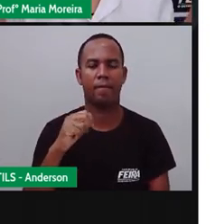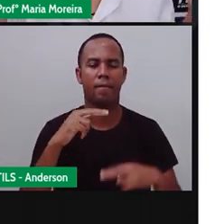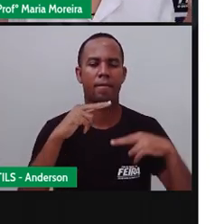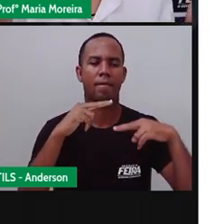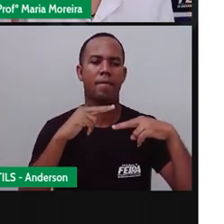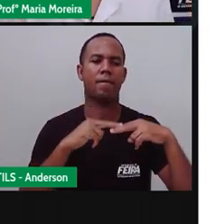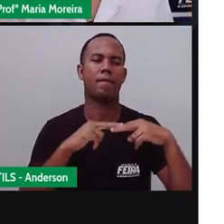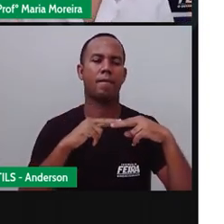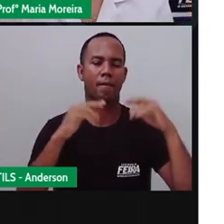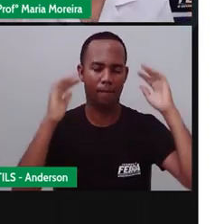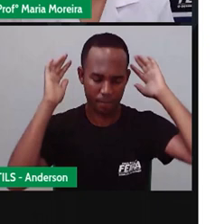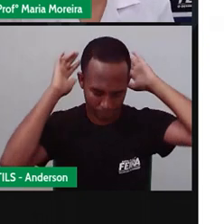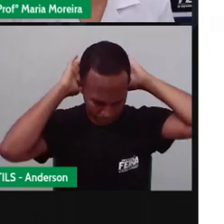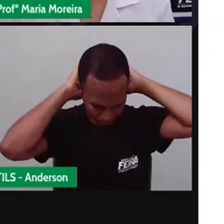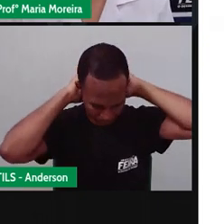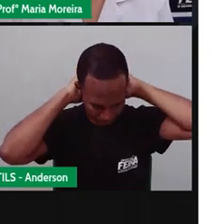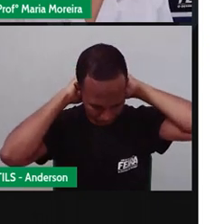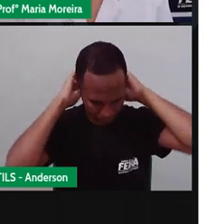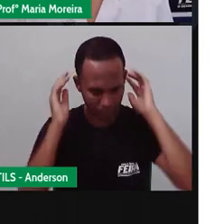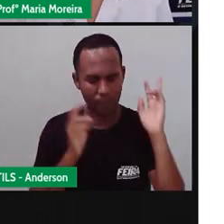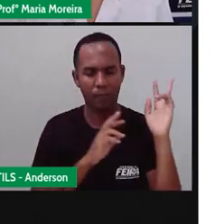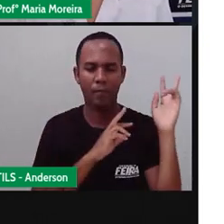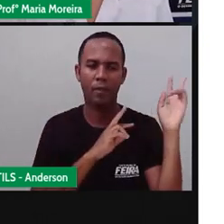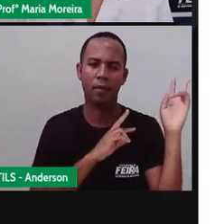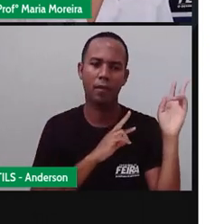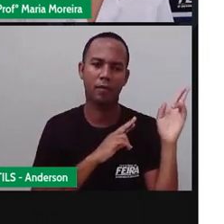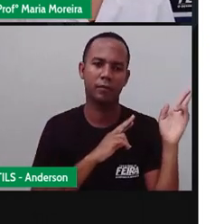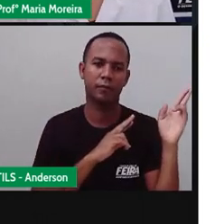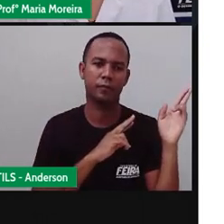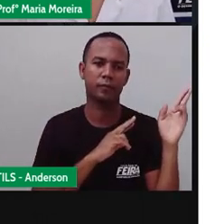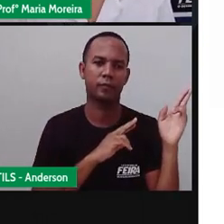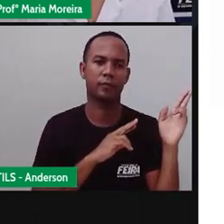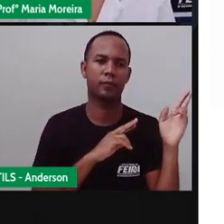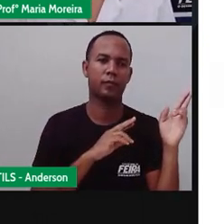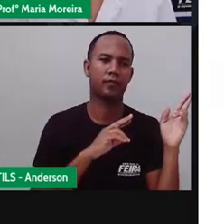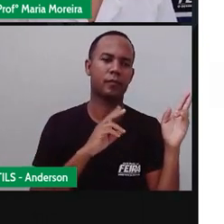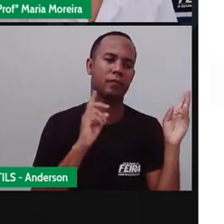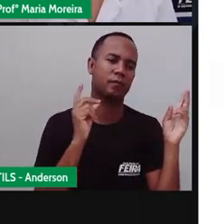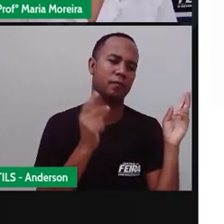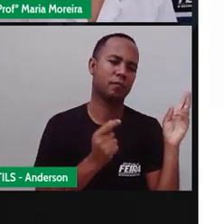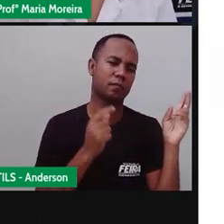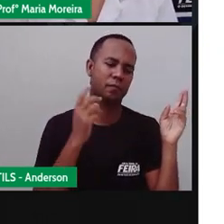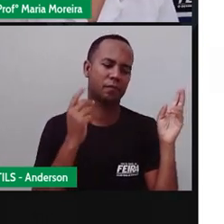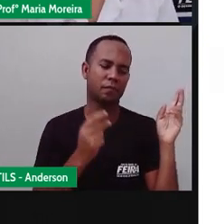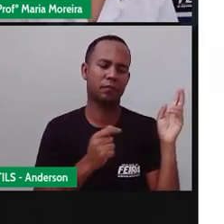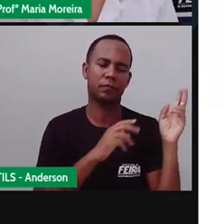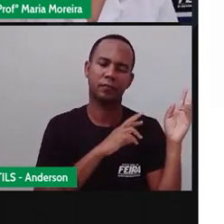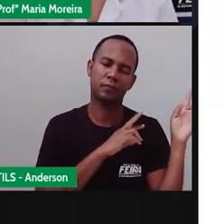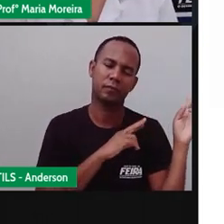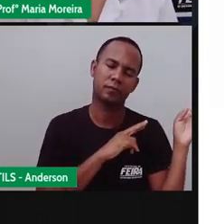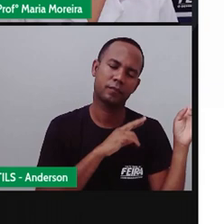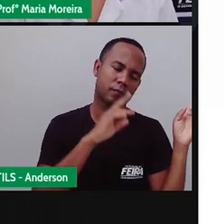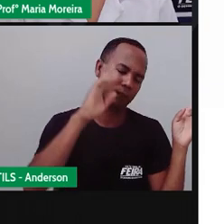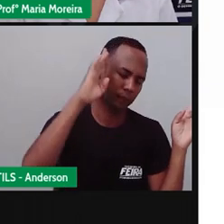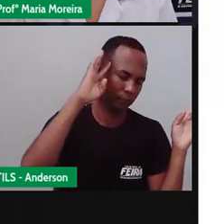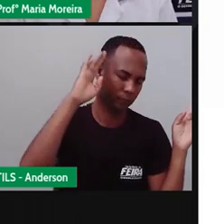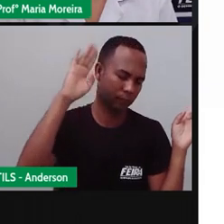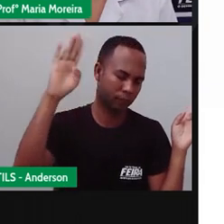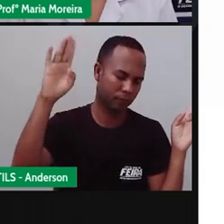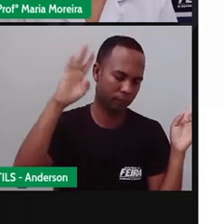cima a sombra da jabuticabeira. Dormiu, dormiu e sonhou.